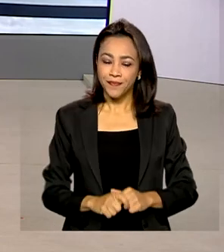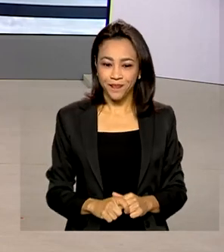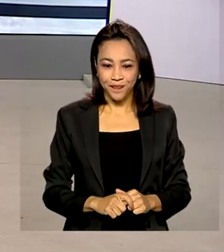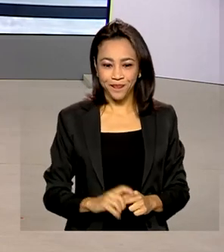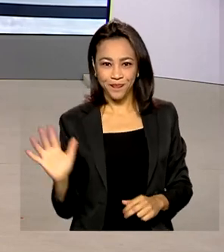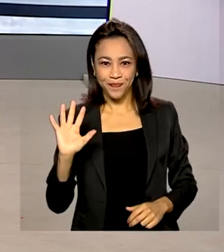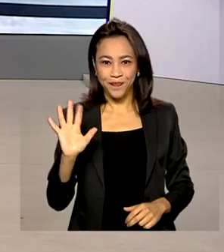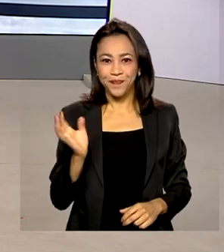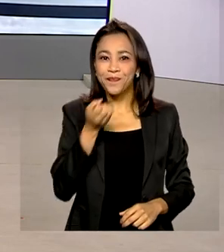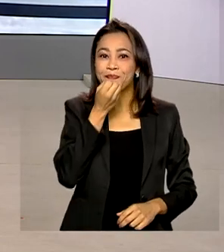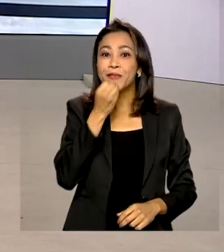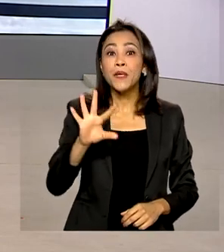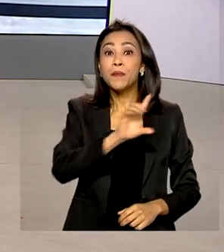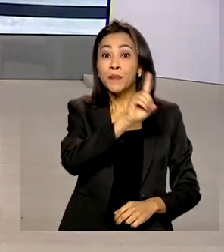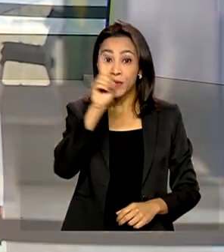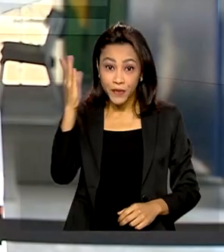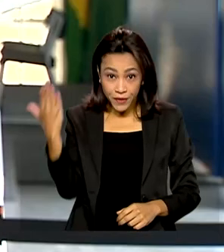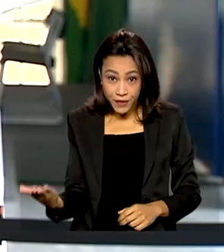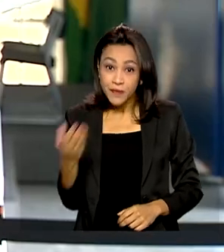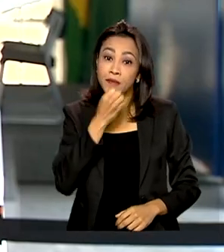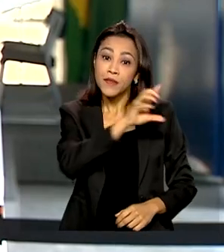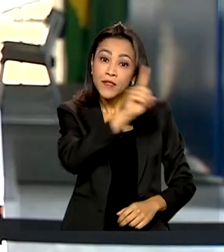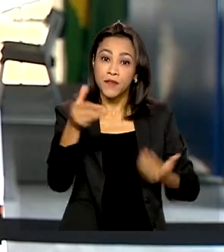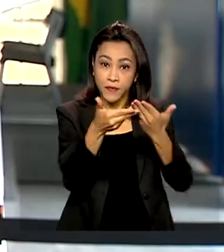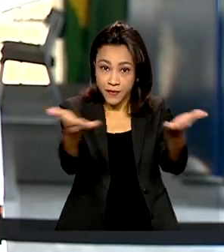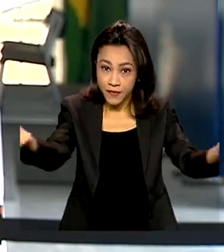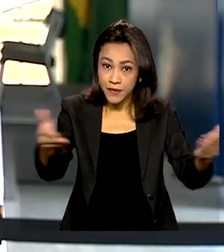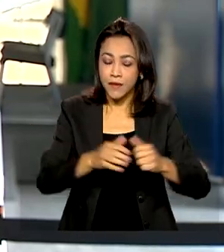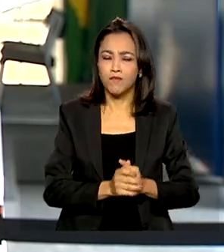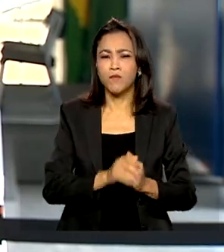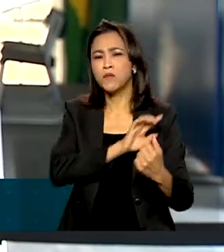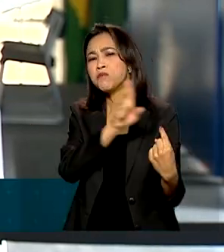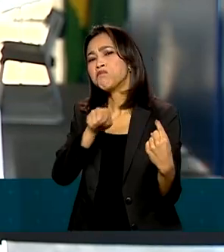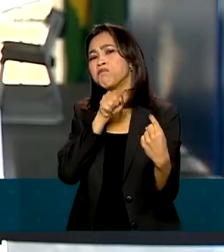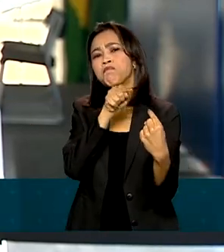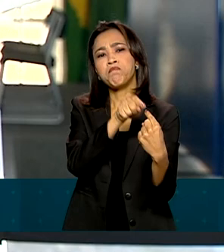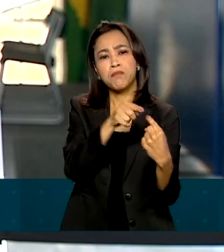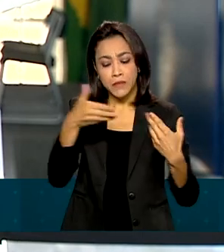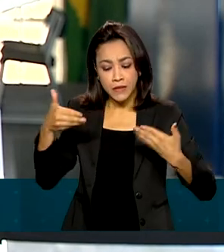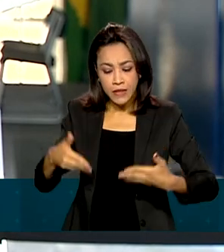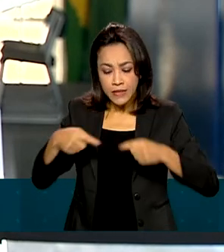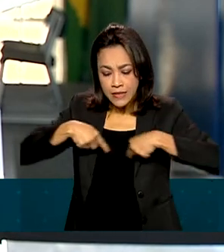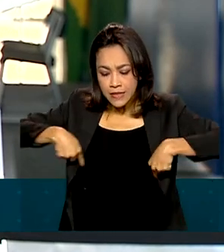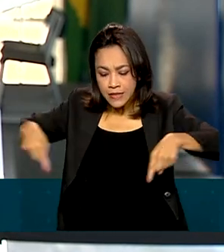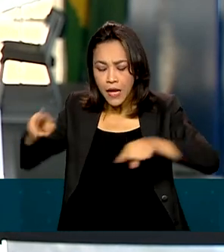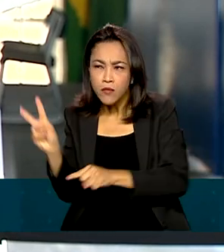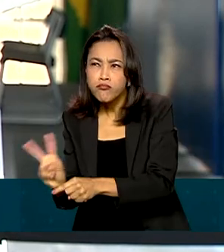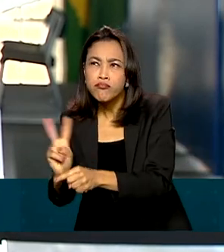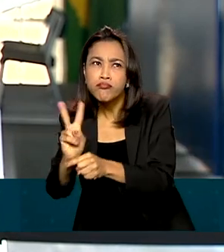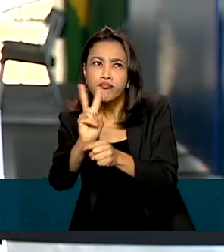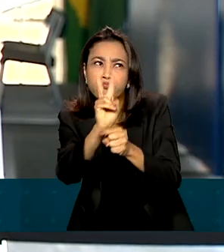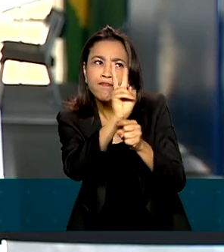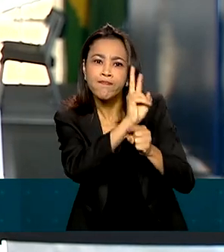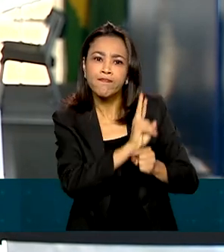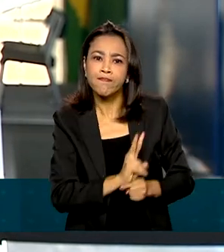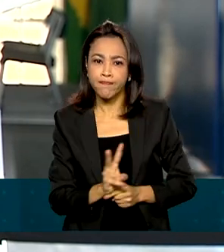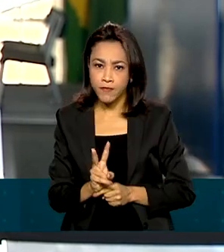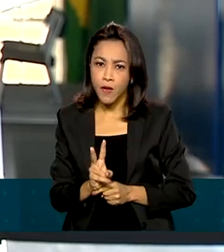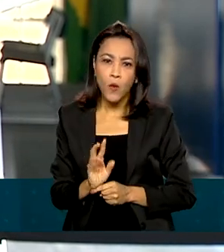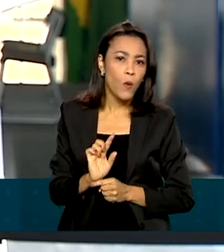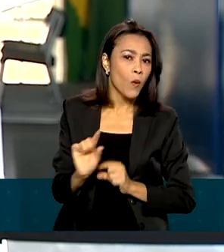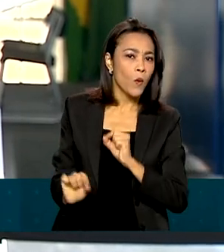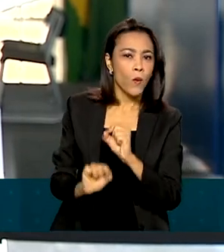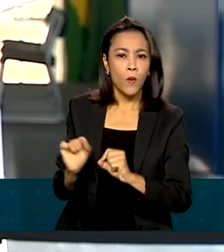Olá, Renata, bom dia pra você e bom dia a todos. Olha, o objetivo dessa sala é definir e também